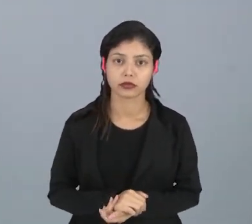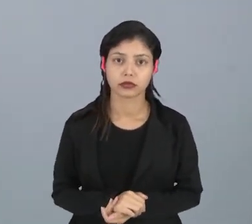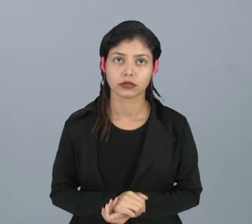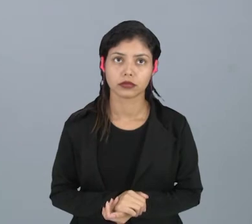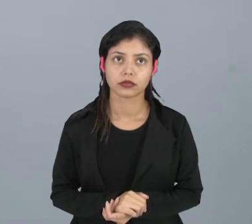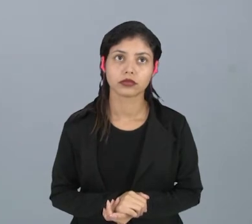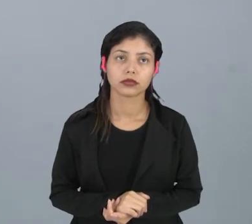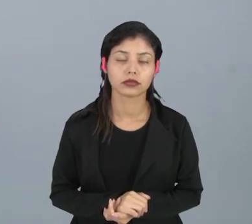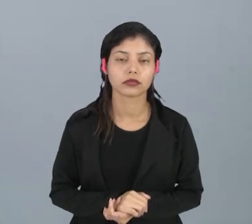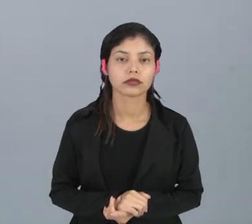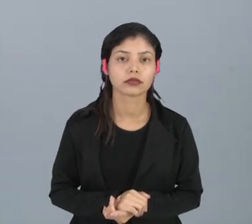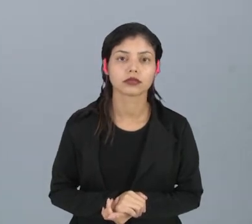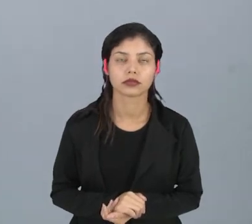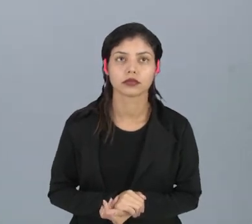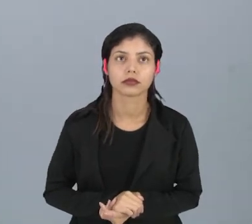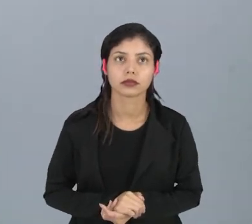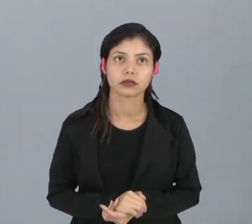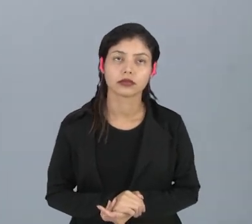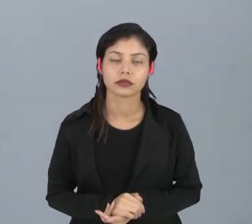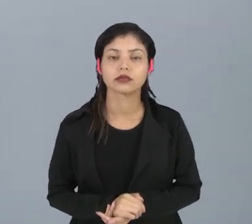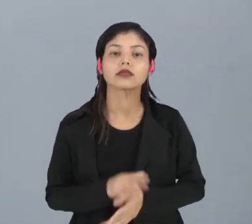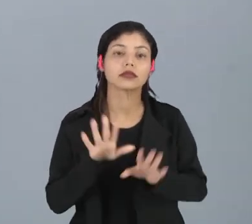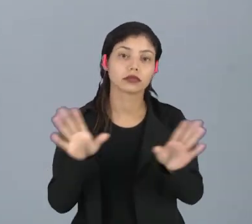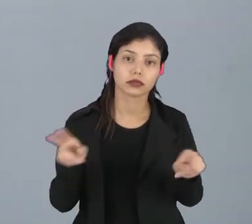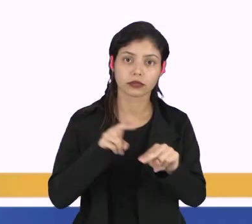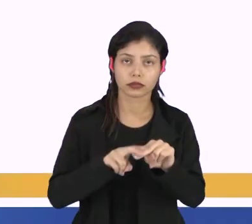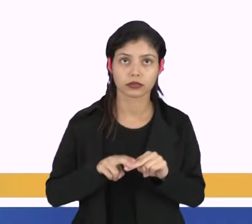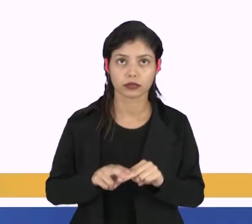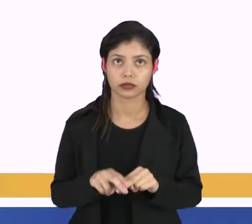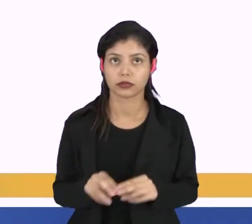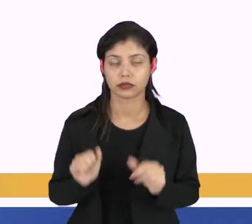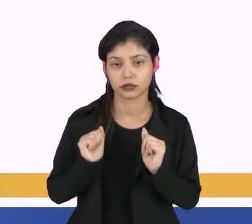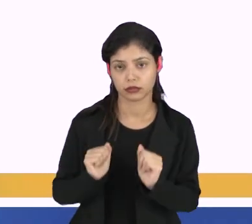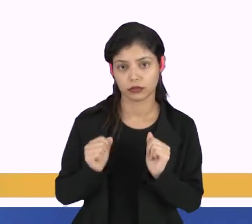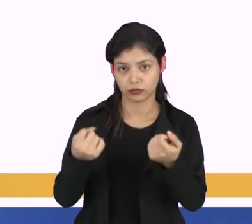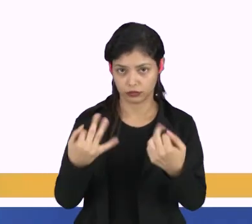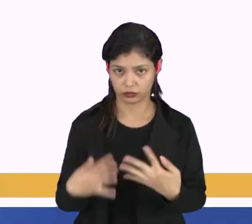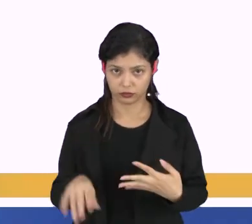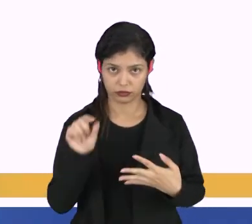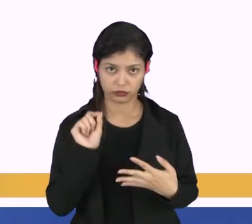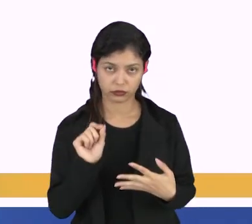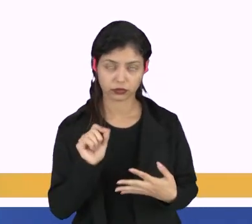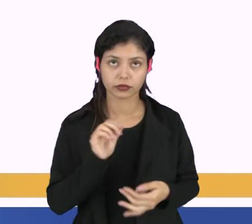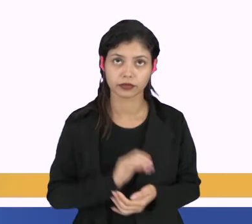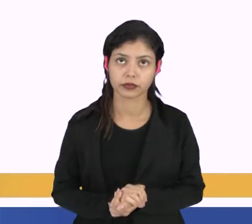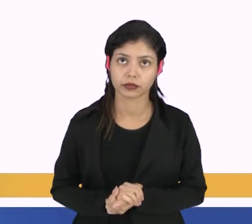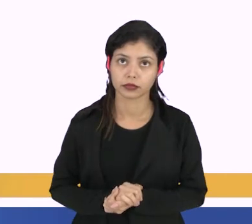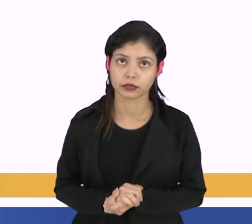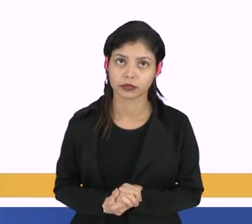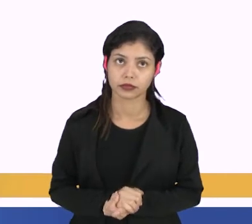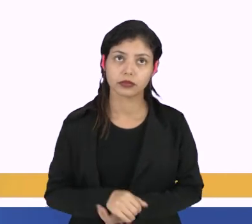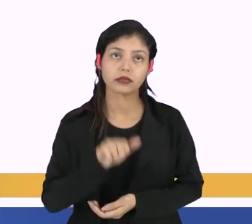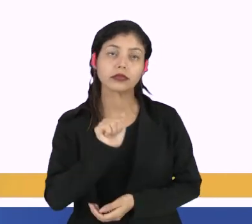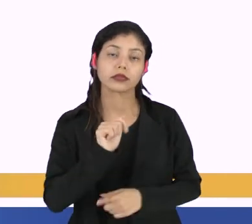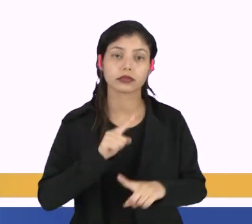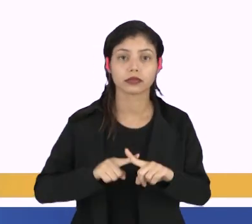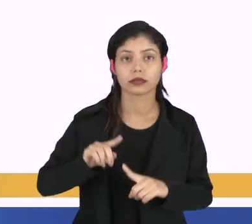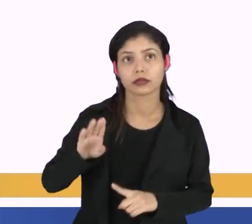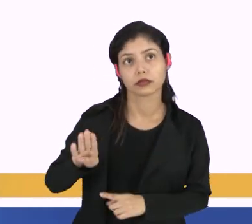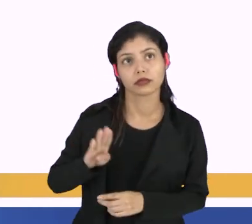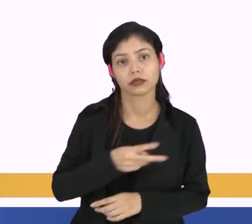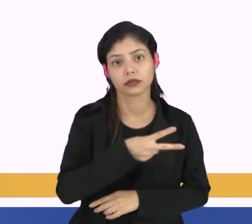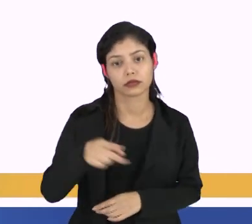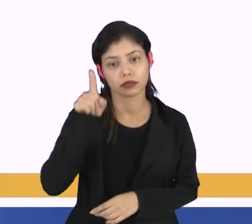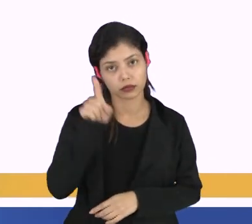bem? Então, portanto, nós podemos definir da seguinte maneira, que o A vezes B é